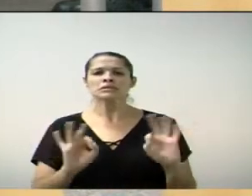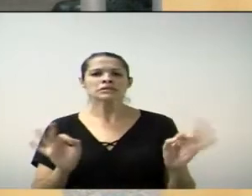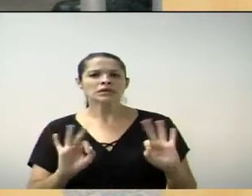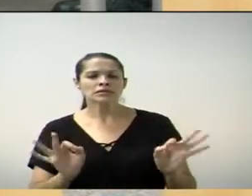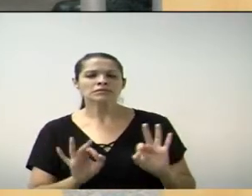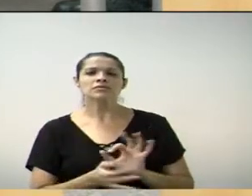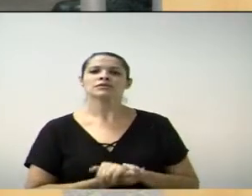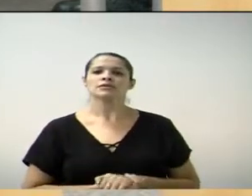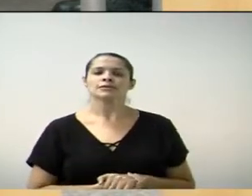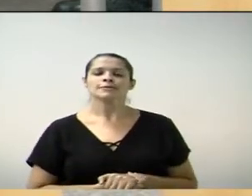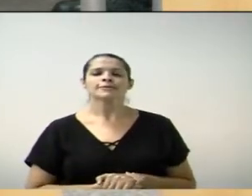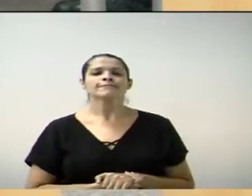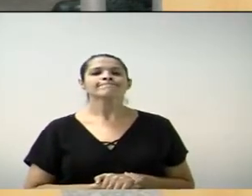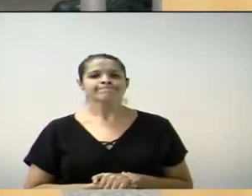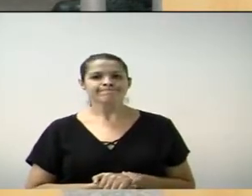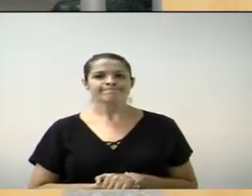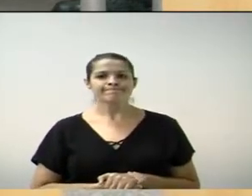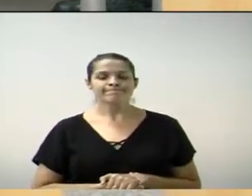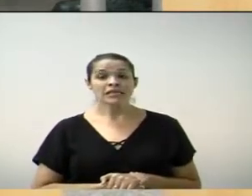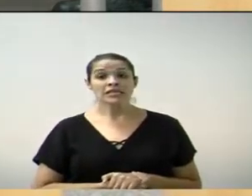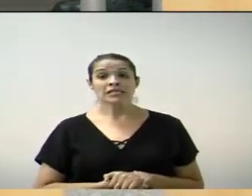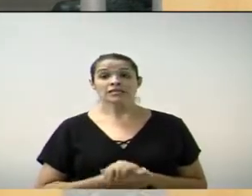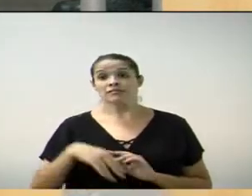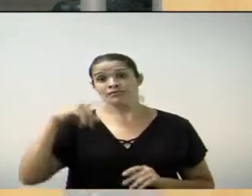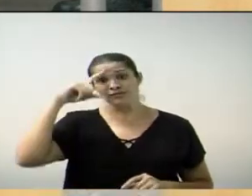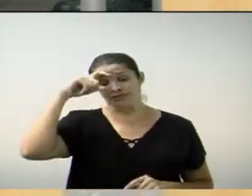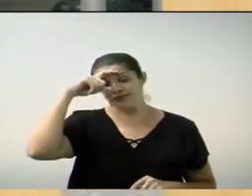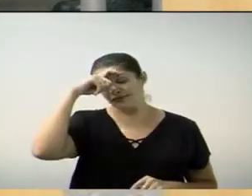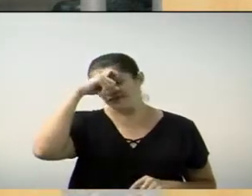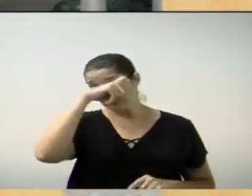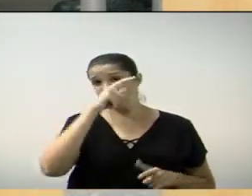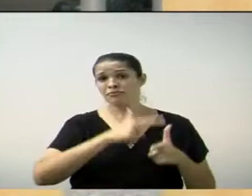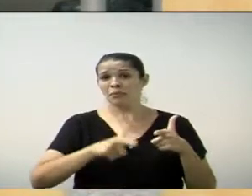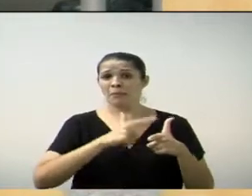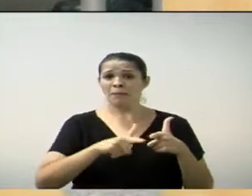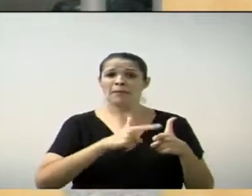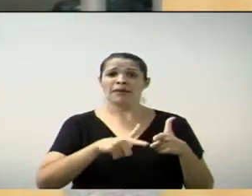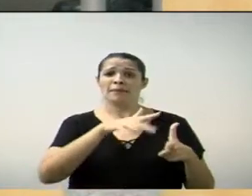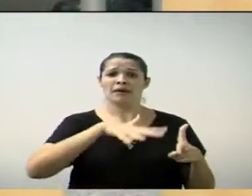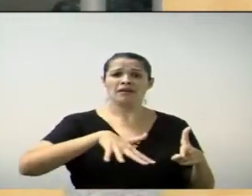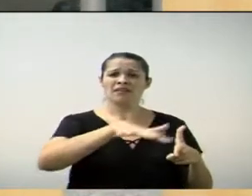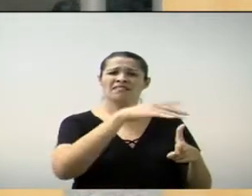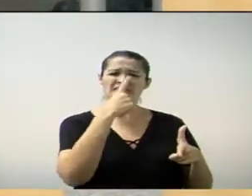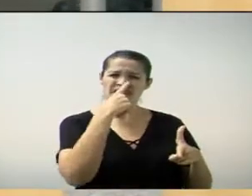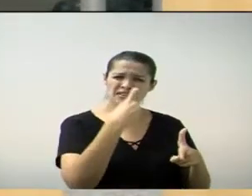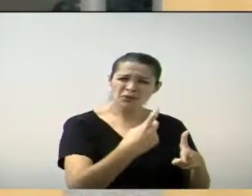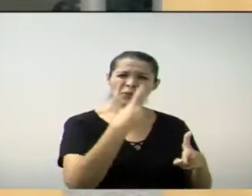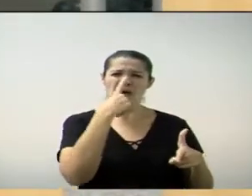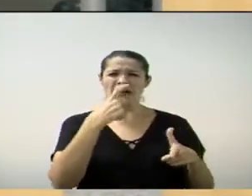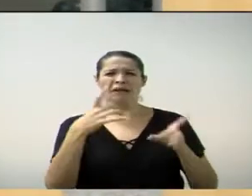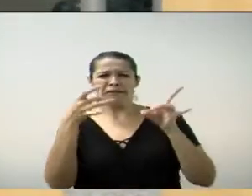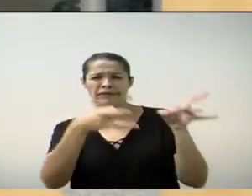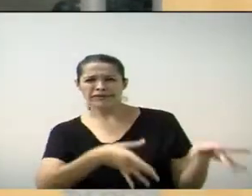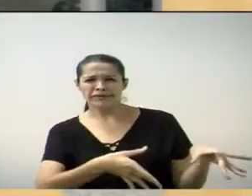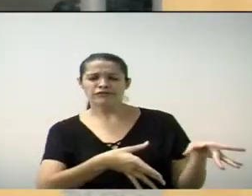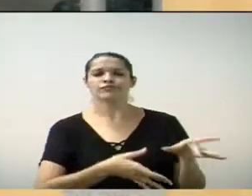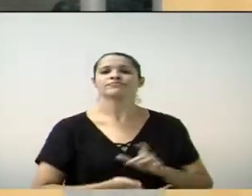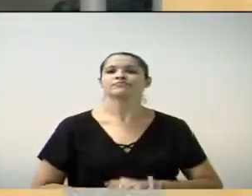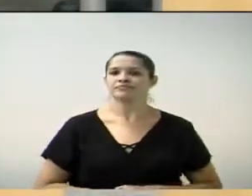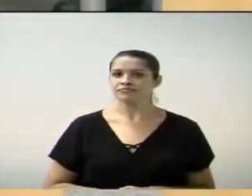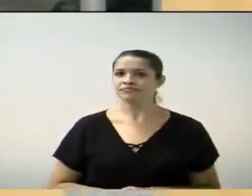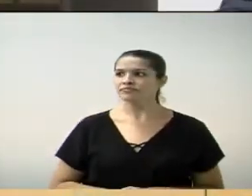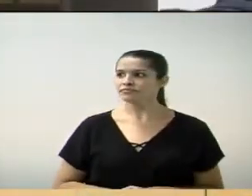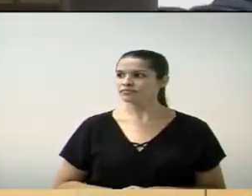e, além disso, está deixando um caos total no nosso município. Então, princípio, seriam essas minhas palavras, senhor presidente.